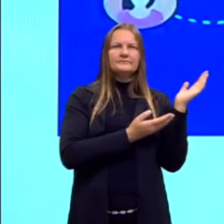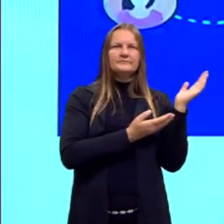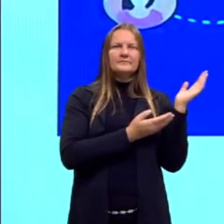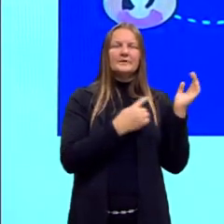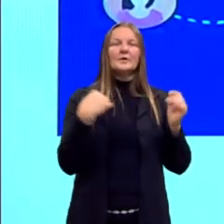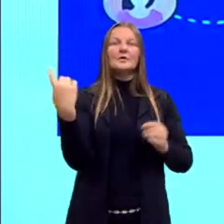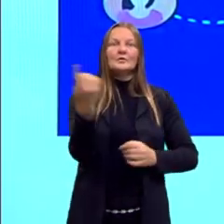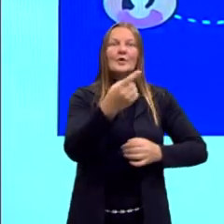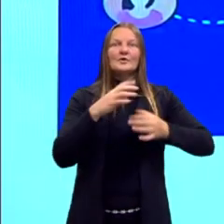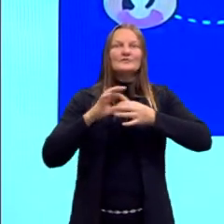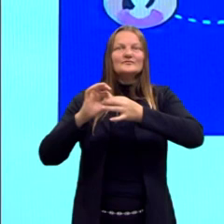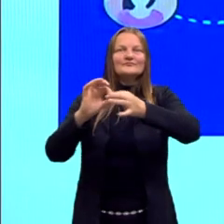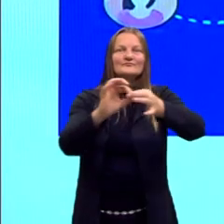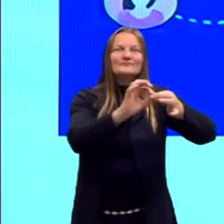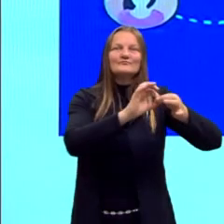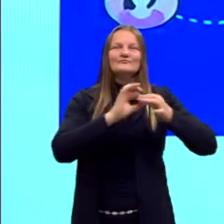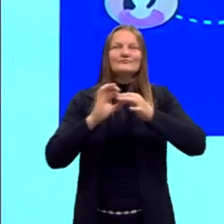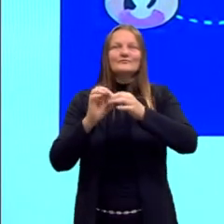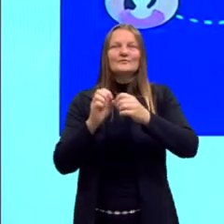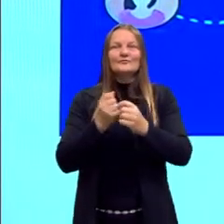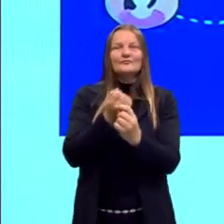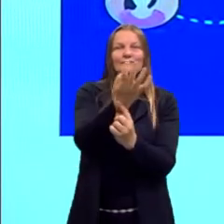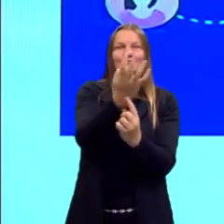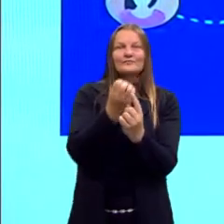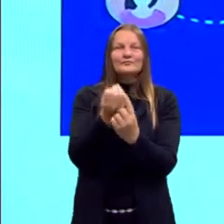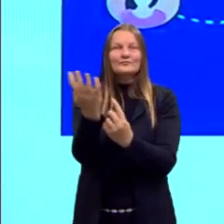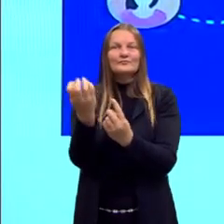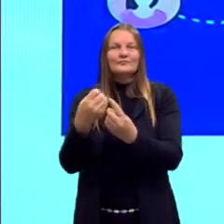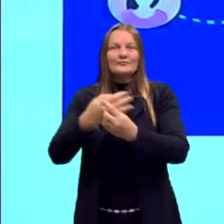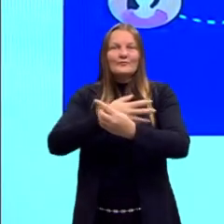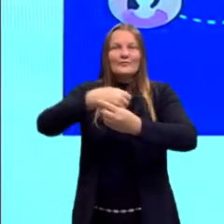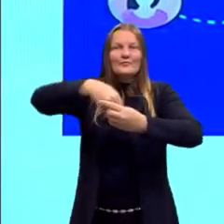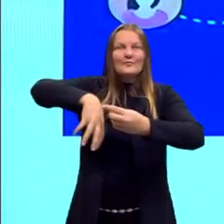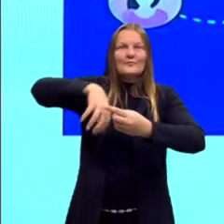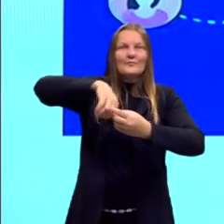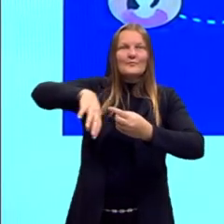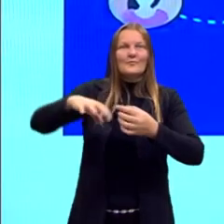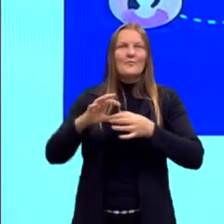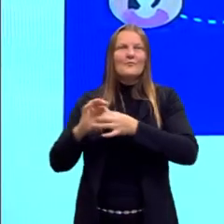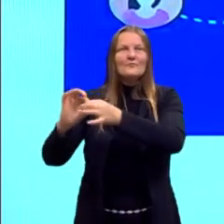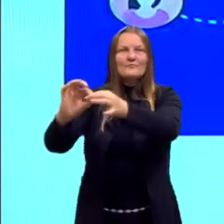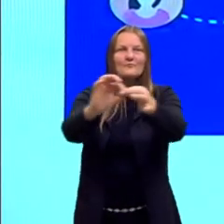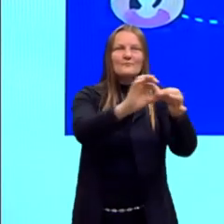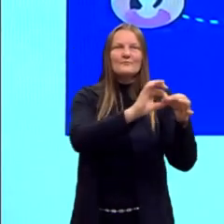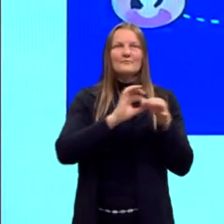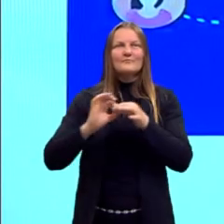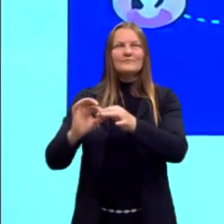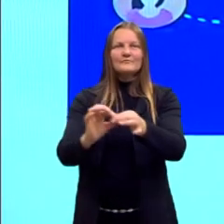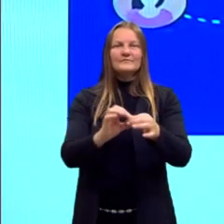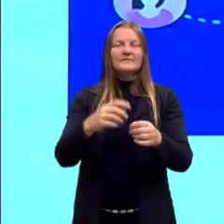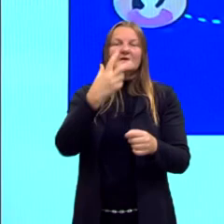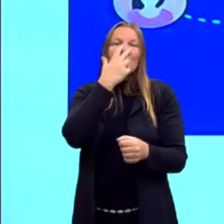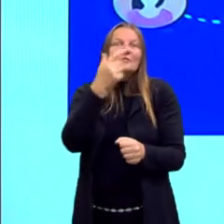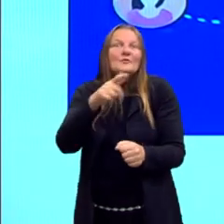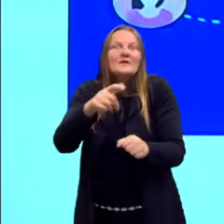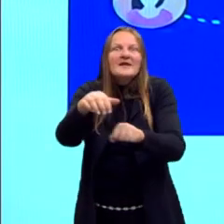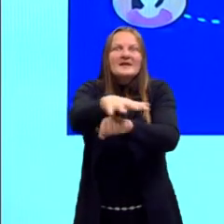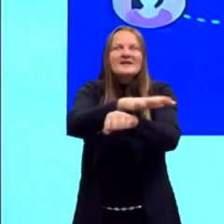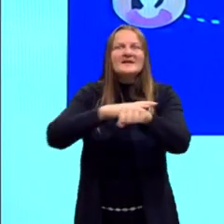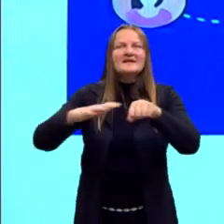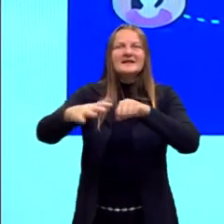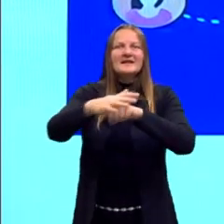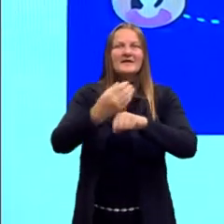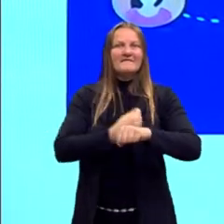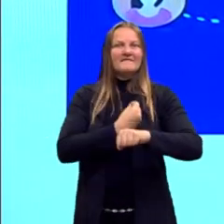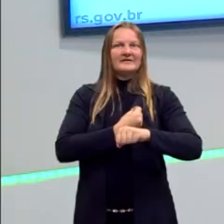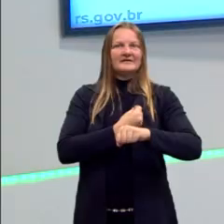interligados. Nós somos todos interligados, não vivemos mais em uma ilha de forma alguma. Por isso, a seriedade